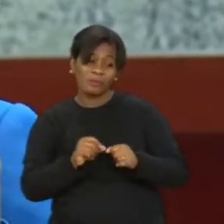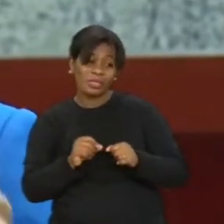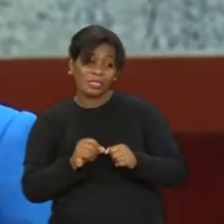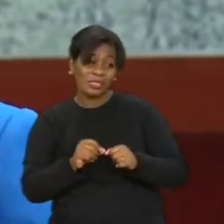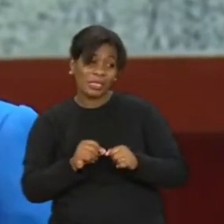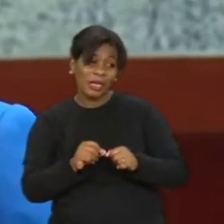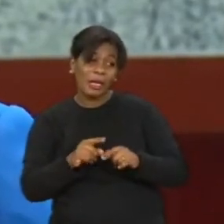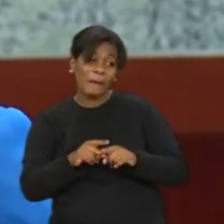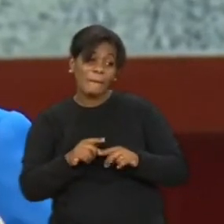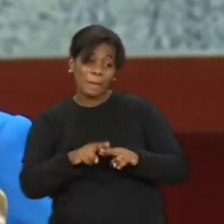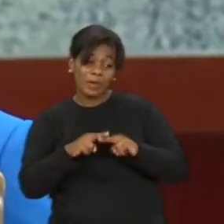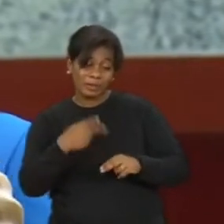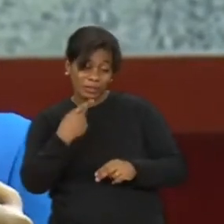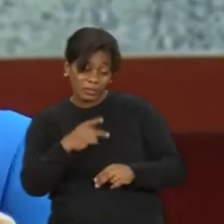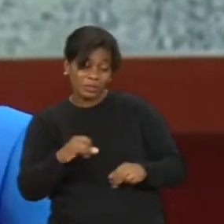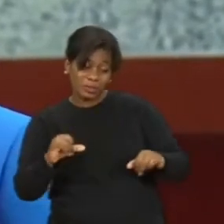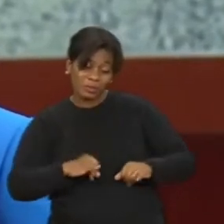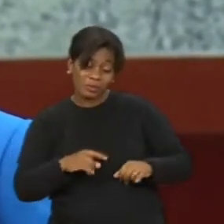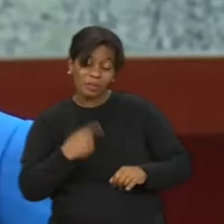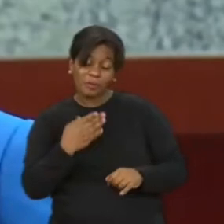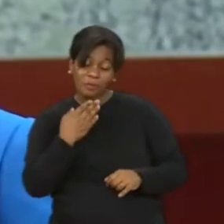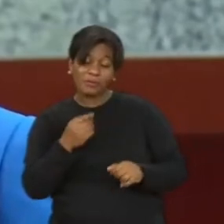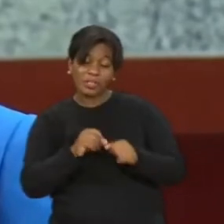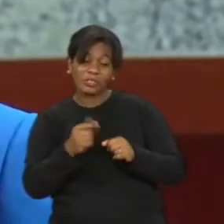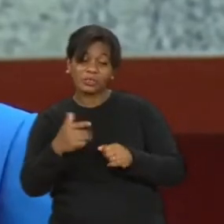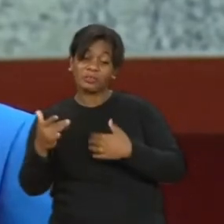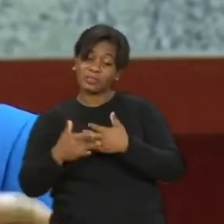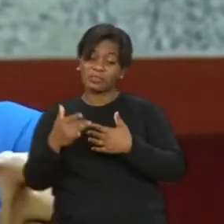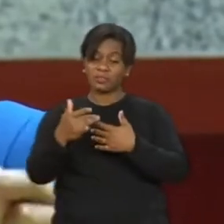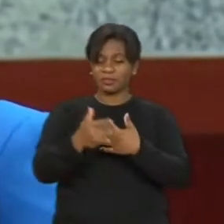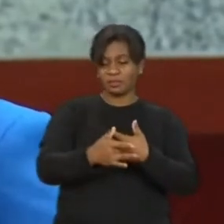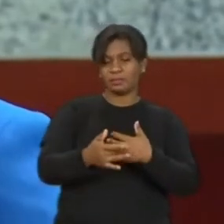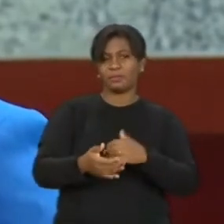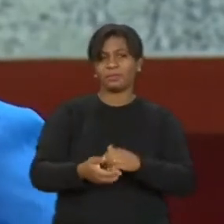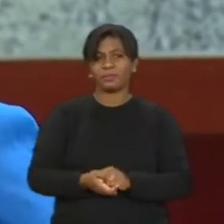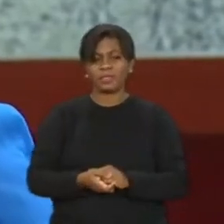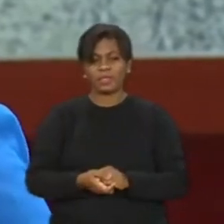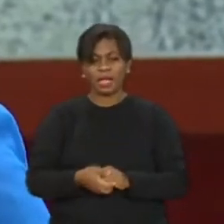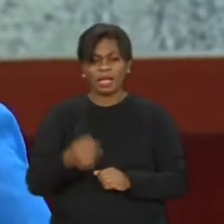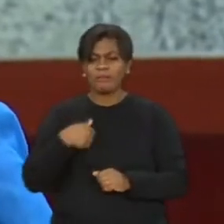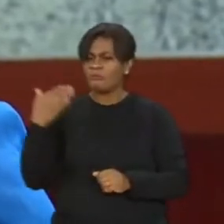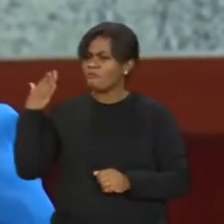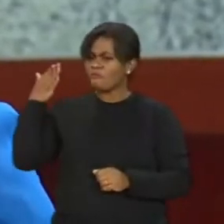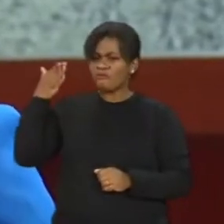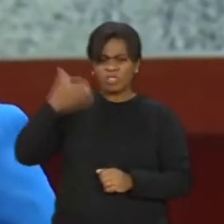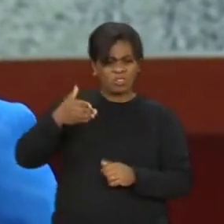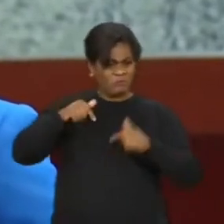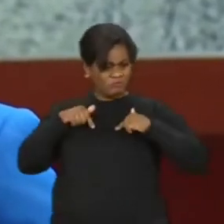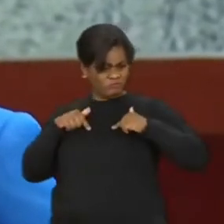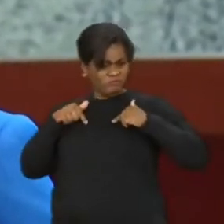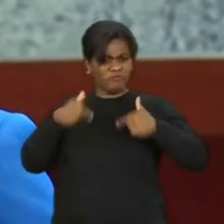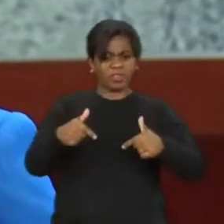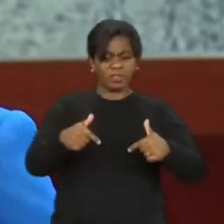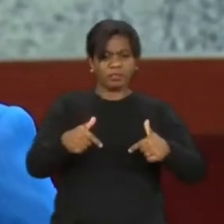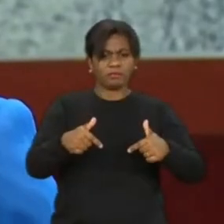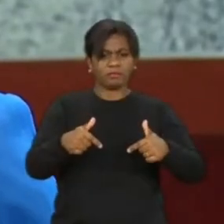Mas em respeito a sua dor, a gente vamos fazer o que você está pedindo. E ali eu fui direto, bispo, para agir a fé como nunca tinha